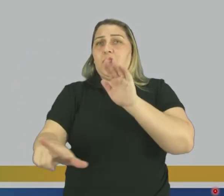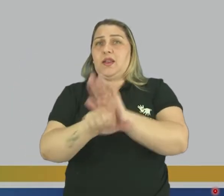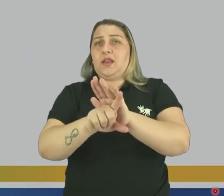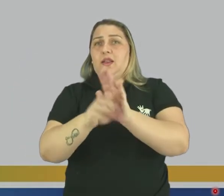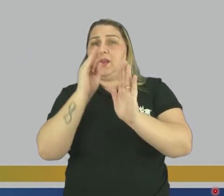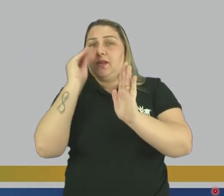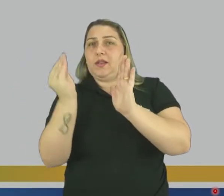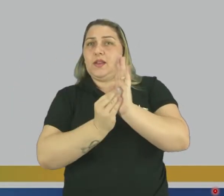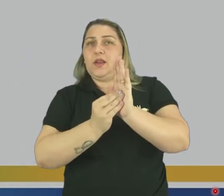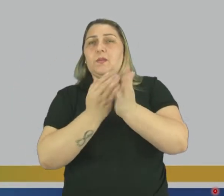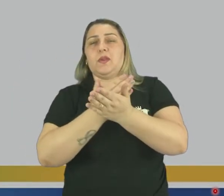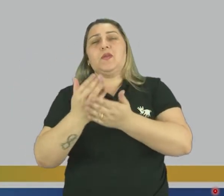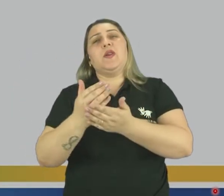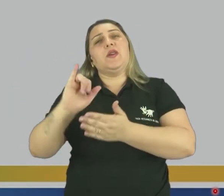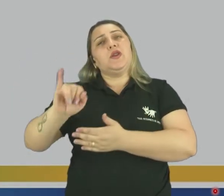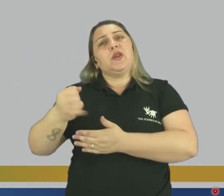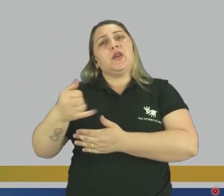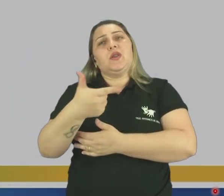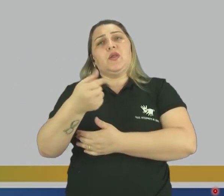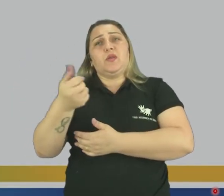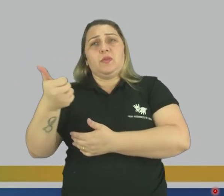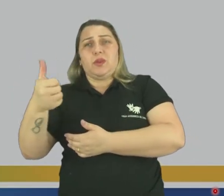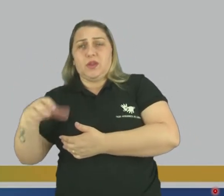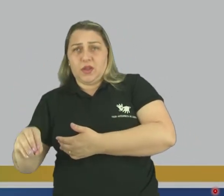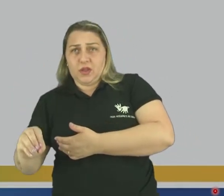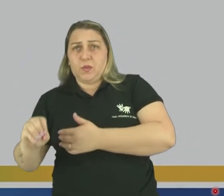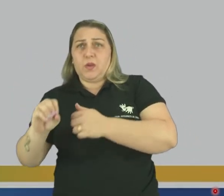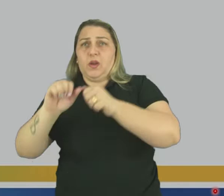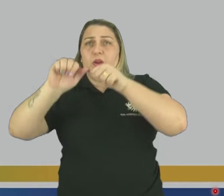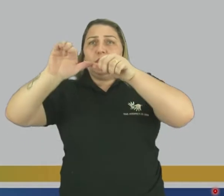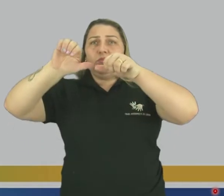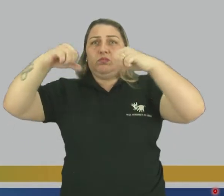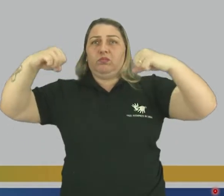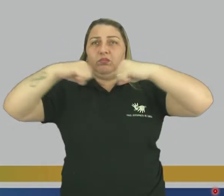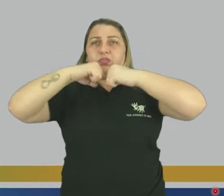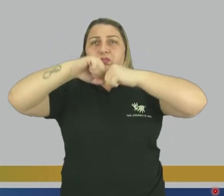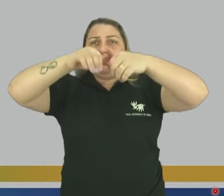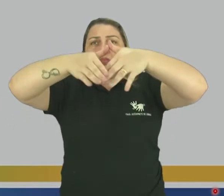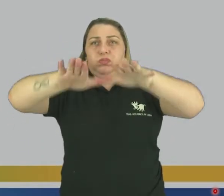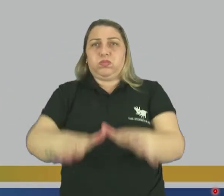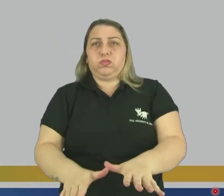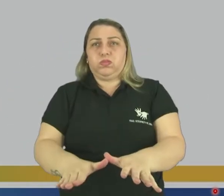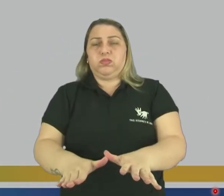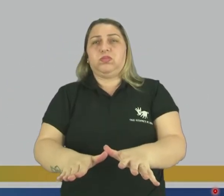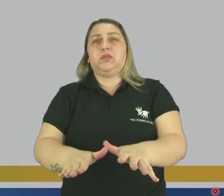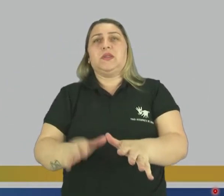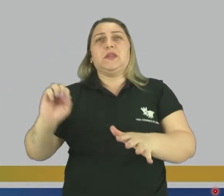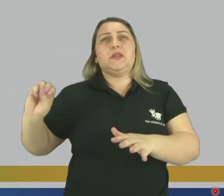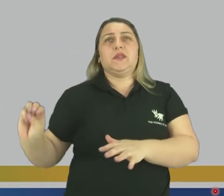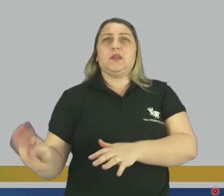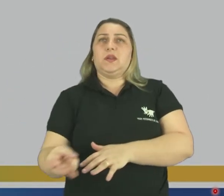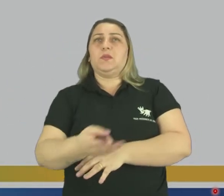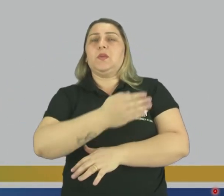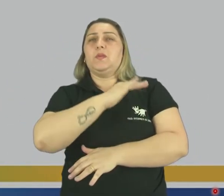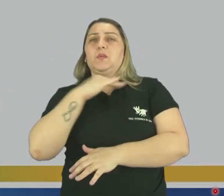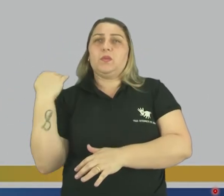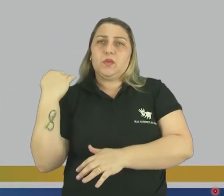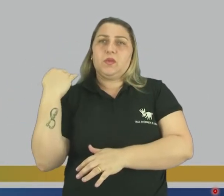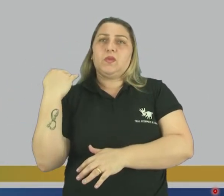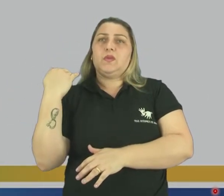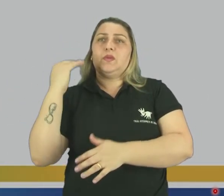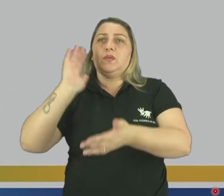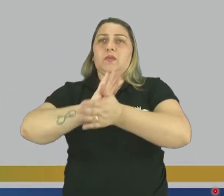em janeiro de 2010 Quando um forte terremoto deixou 3 mil mortos e destruiu